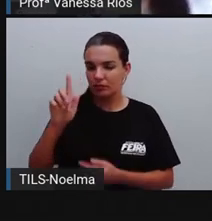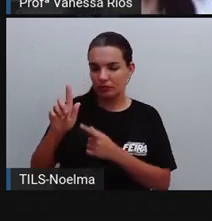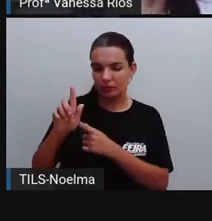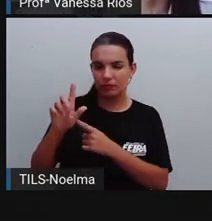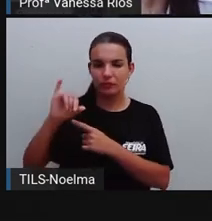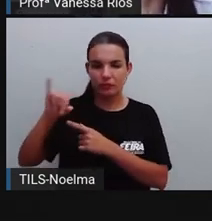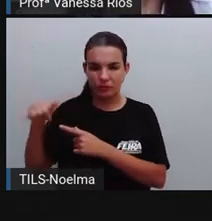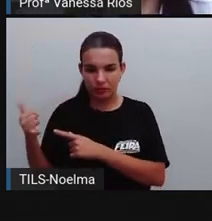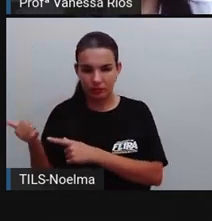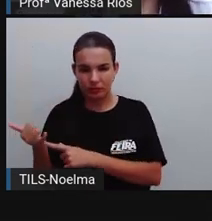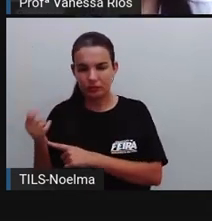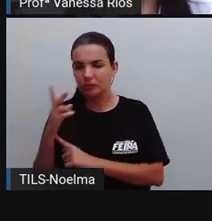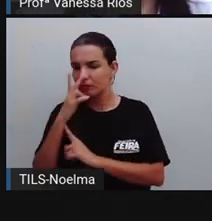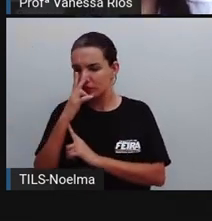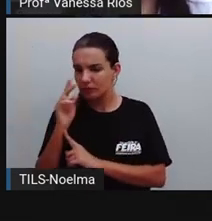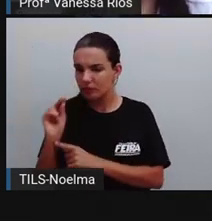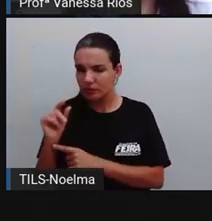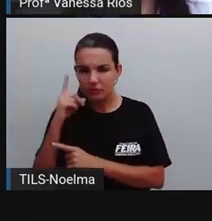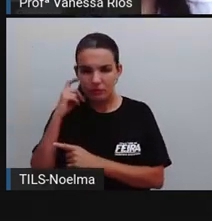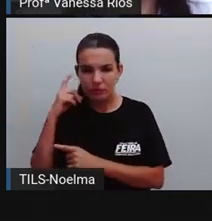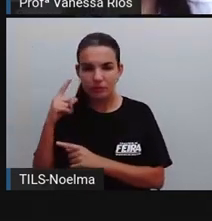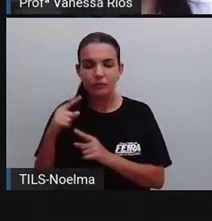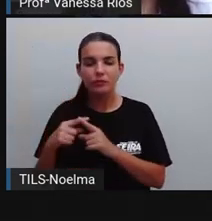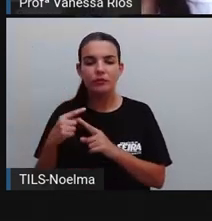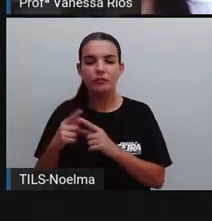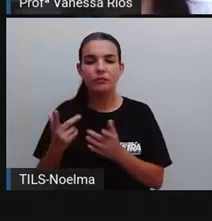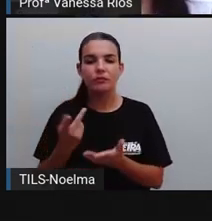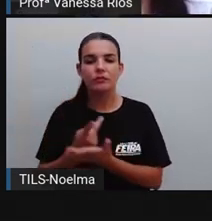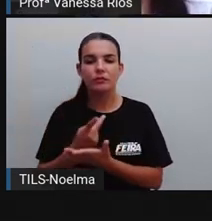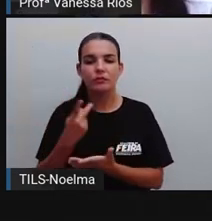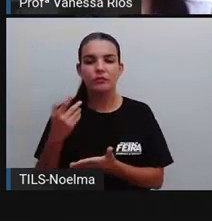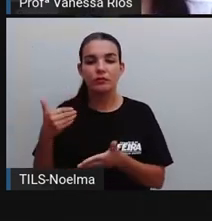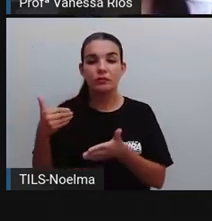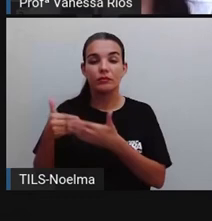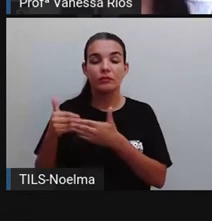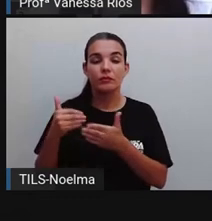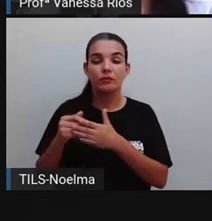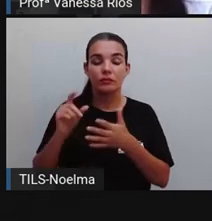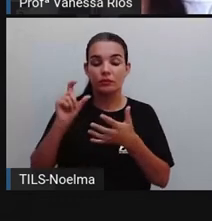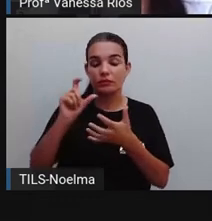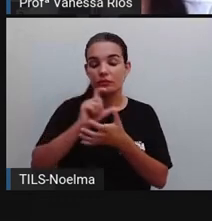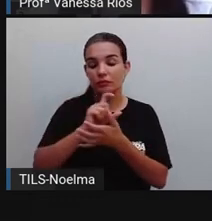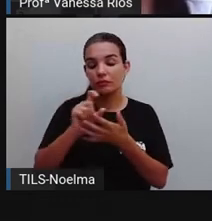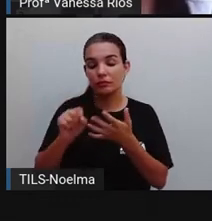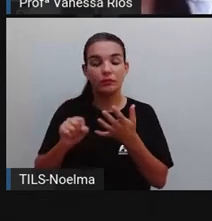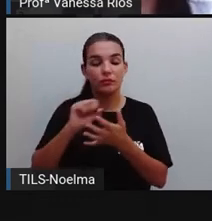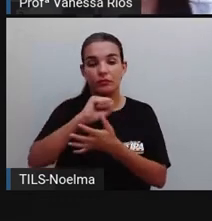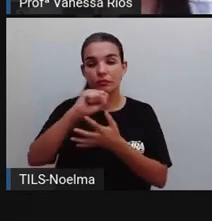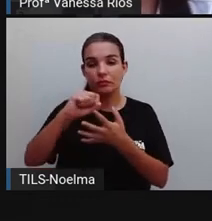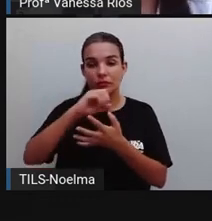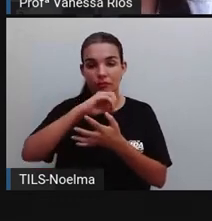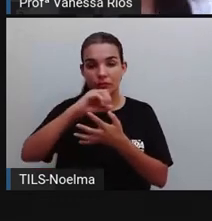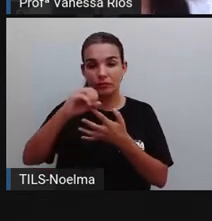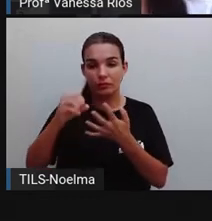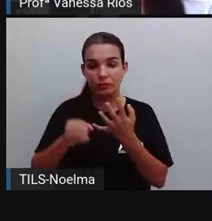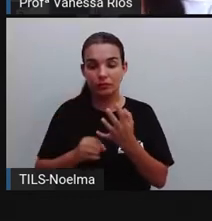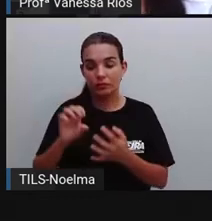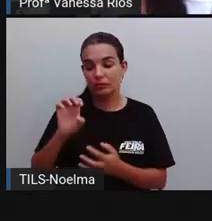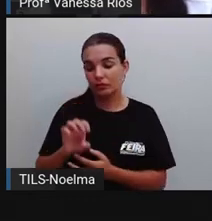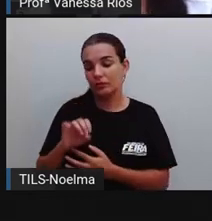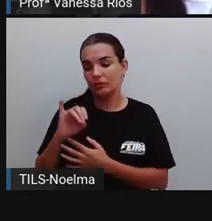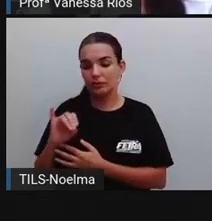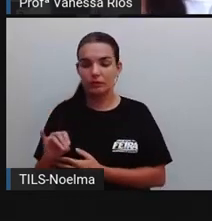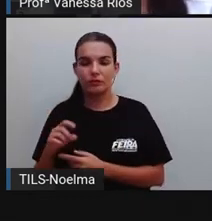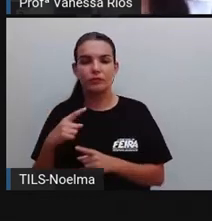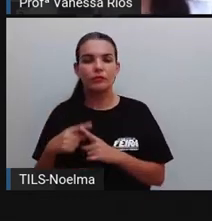e o J acontece aí principalmente quando o G está próximo das vogais E e I. Porque quando ele está